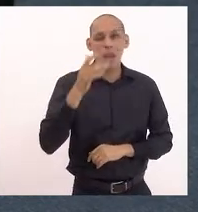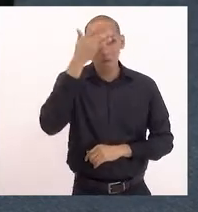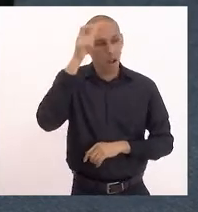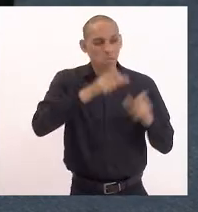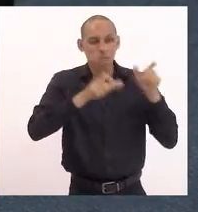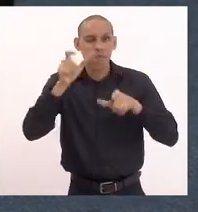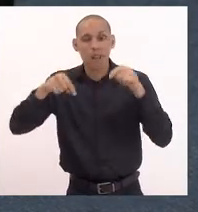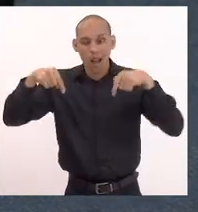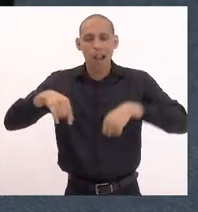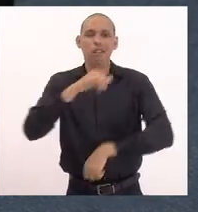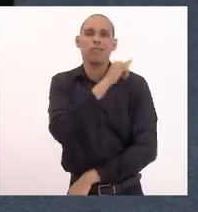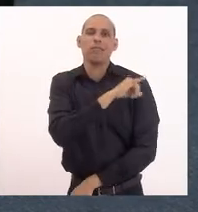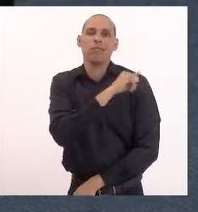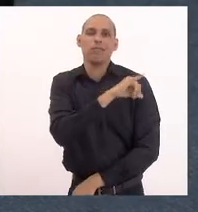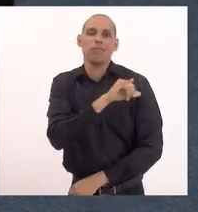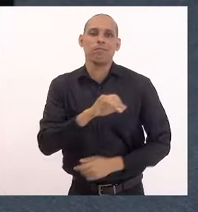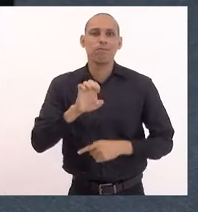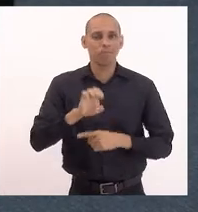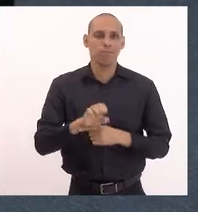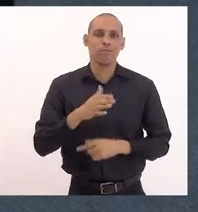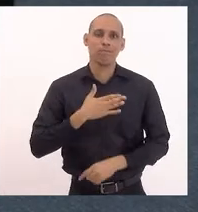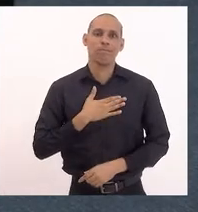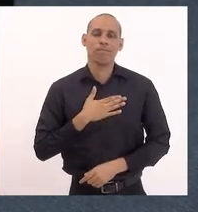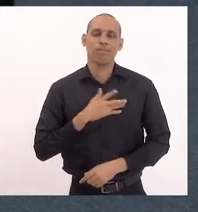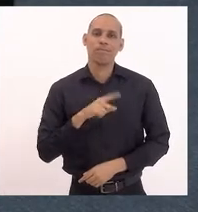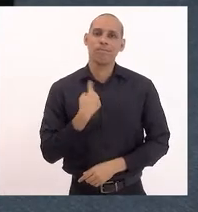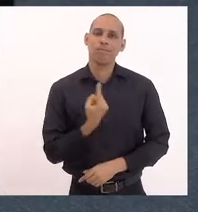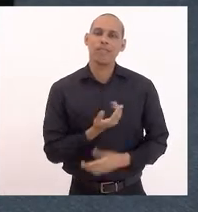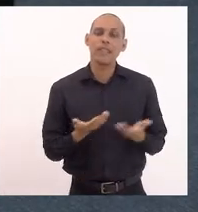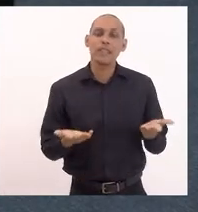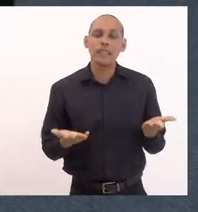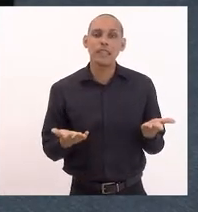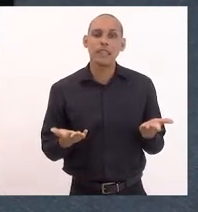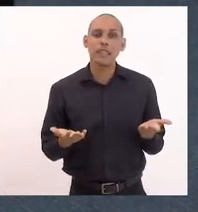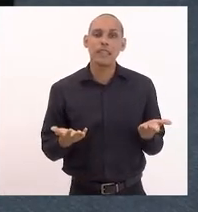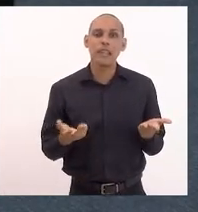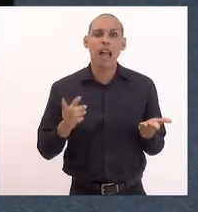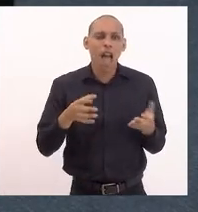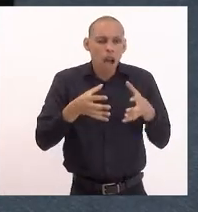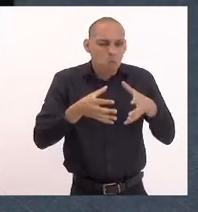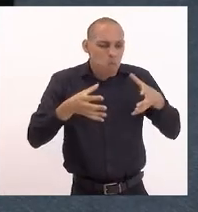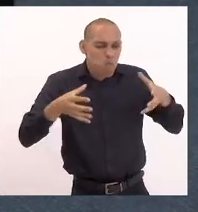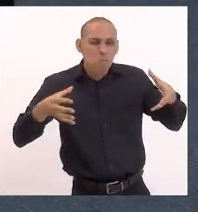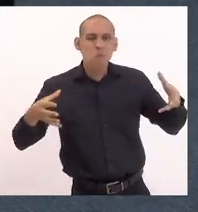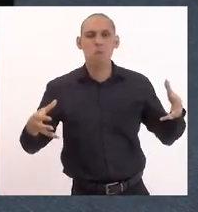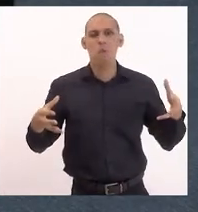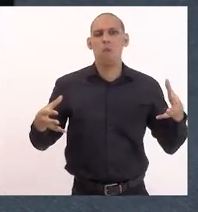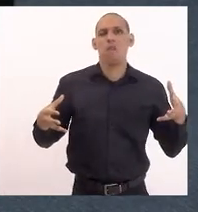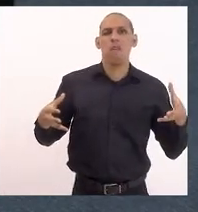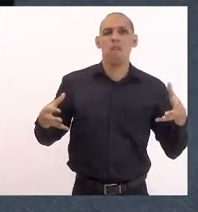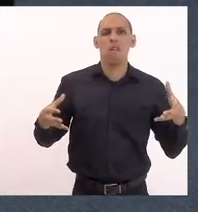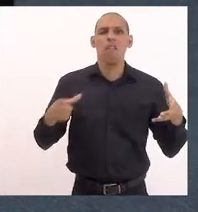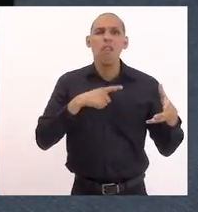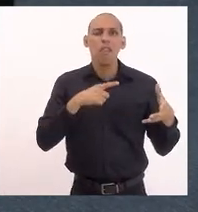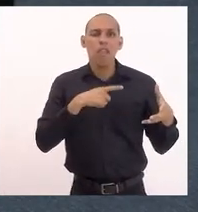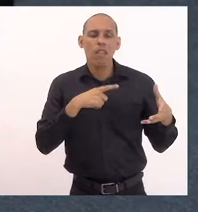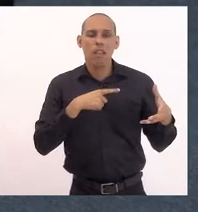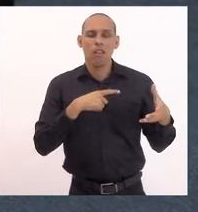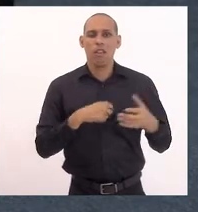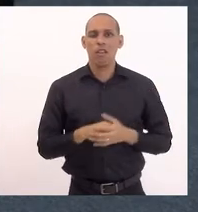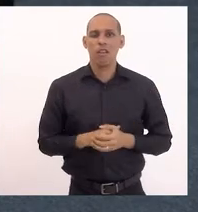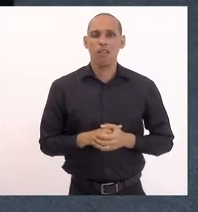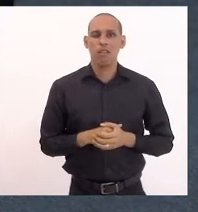Estado. Ou um coletivo grande, pulsante, que existe na